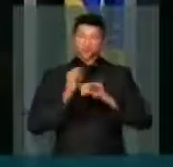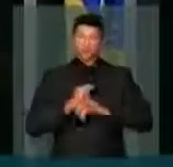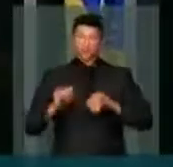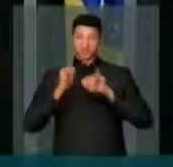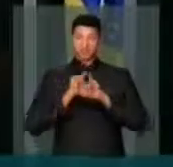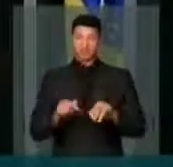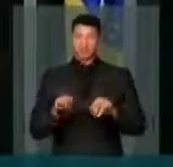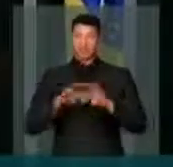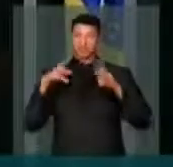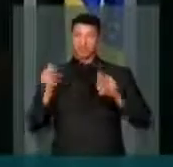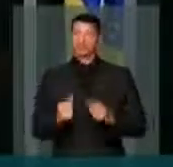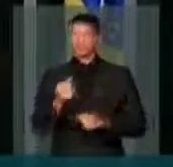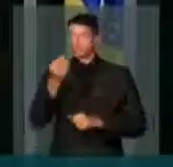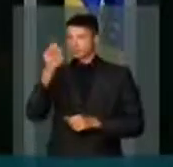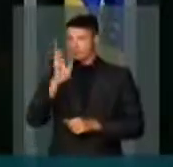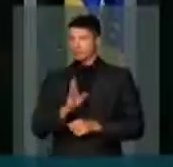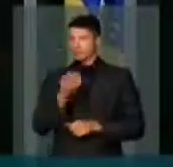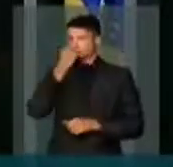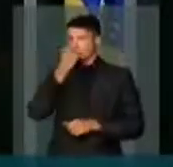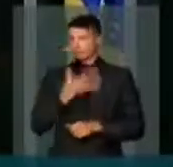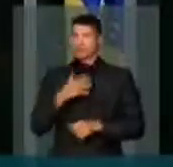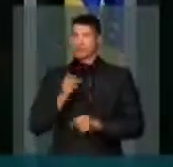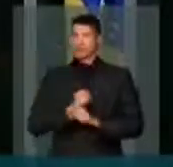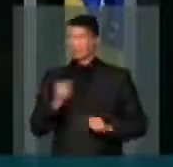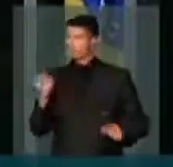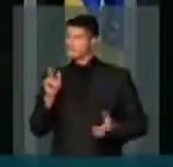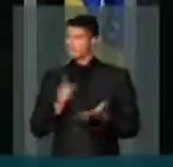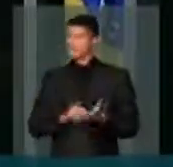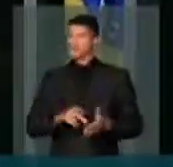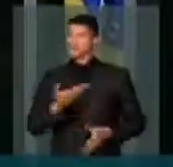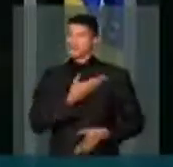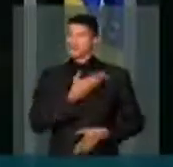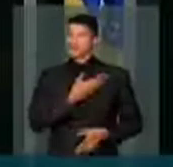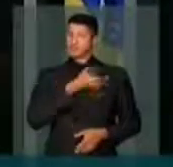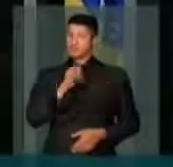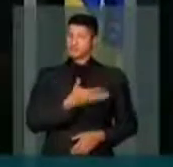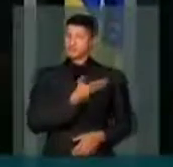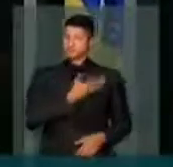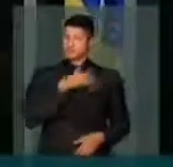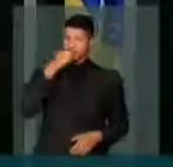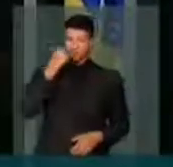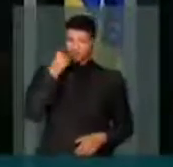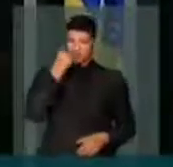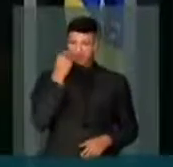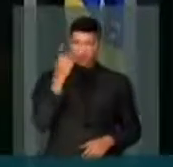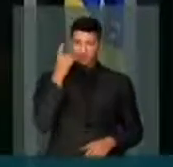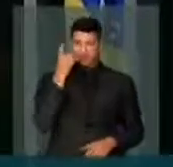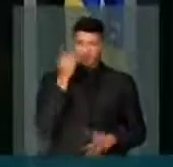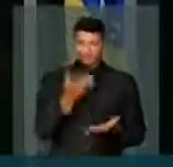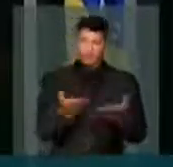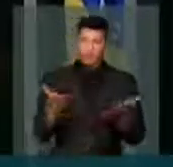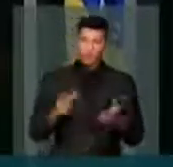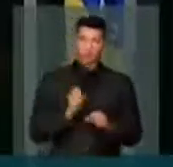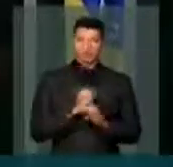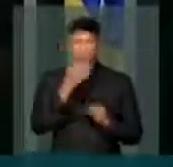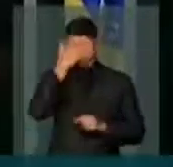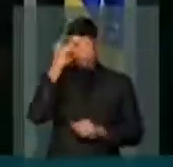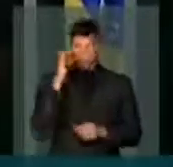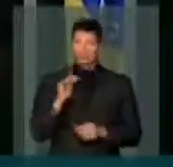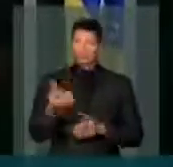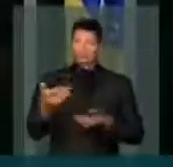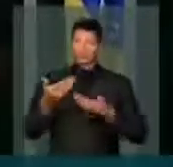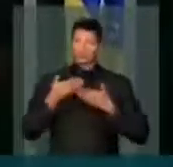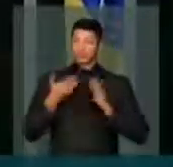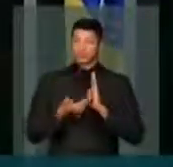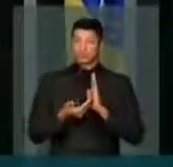que tudo estava bem no Brasil. A grande verdade, amigos e amigas, senadores e deputados, e aqueles que nos